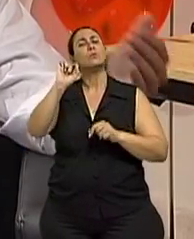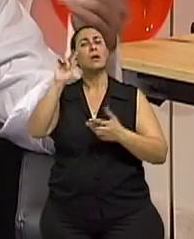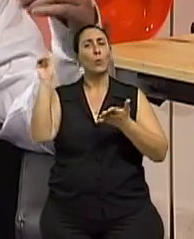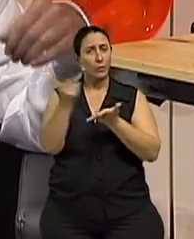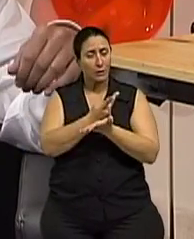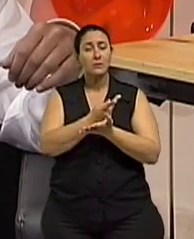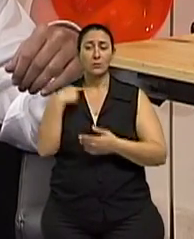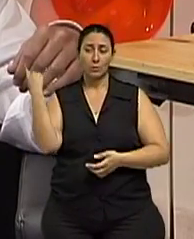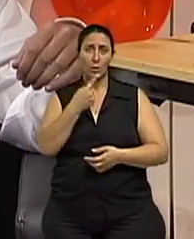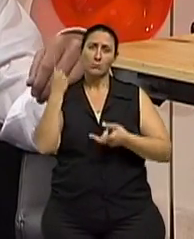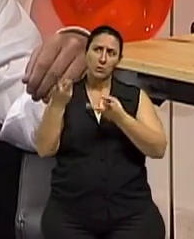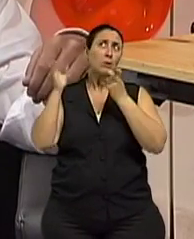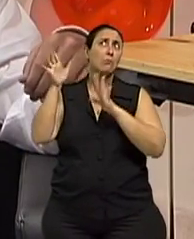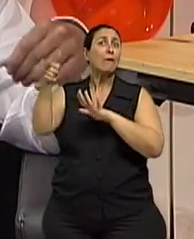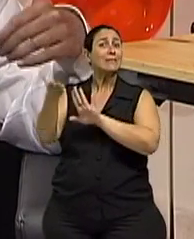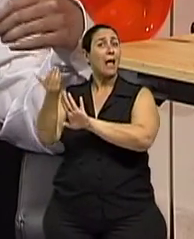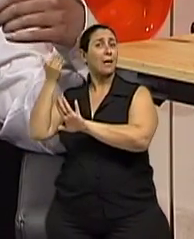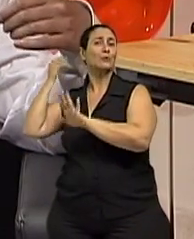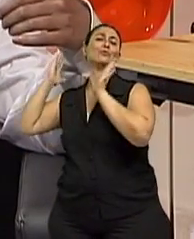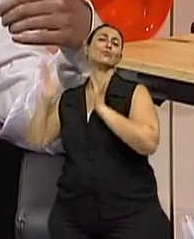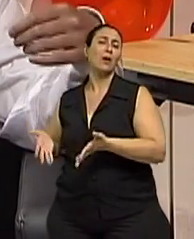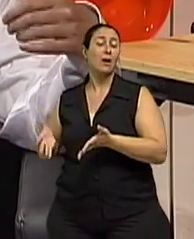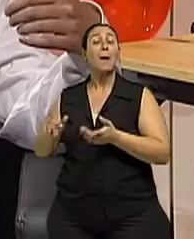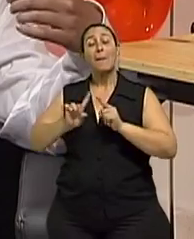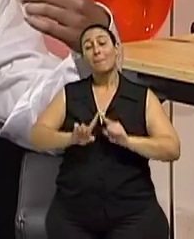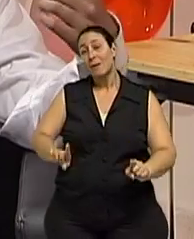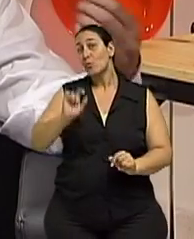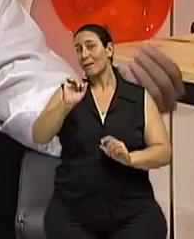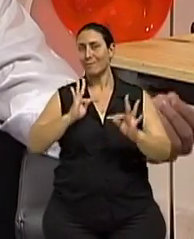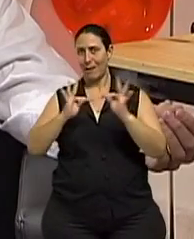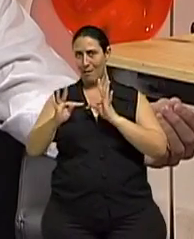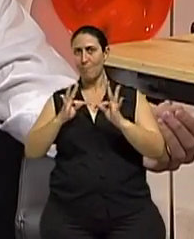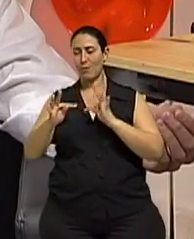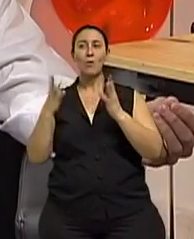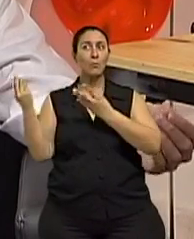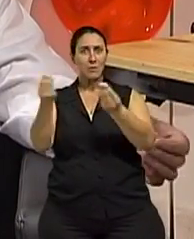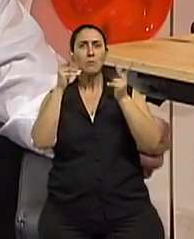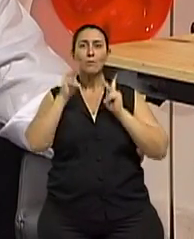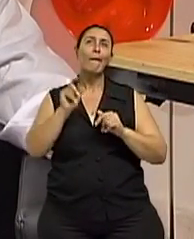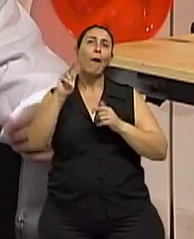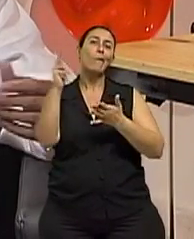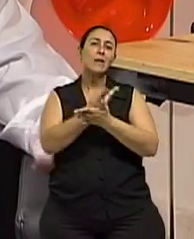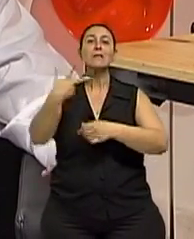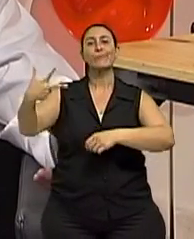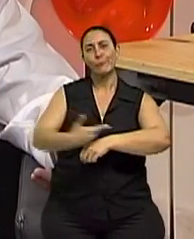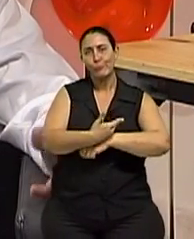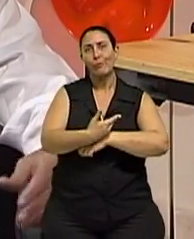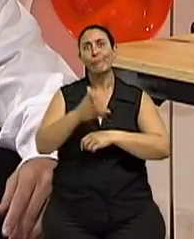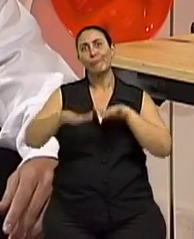mas o que a gente sempre recomenda ao paciente é que o tratamento que muitas vezes acaba sendo em cirurgia, ele seja